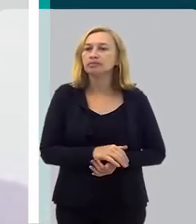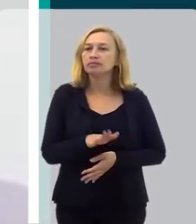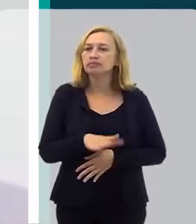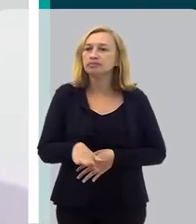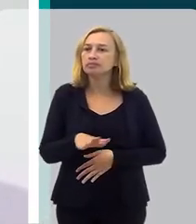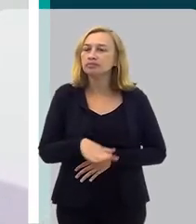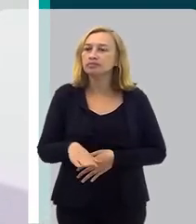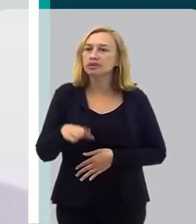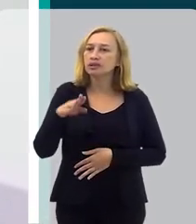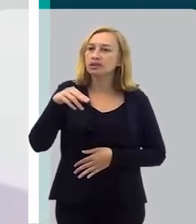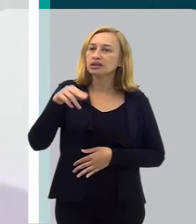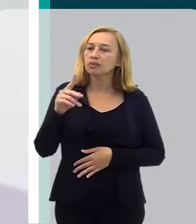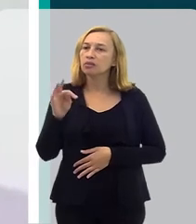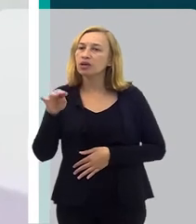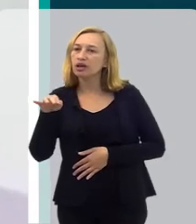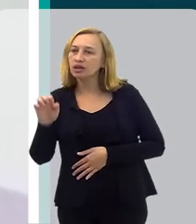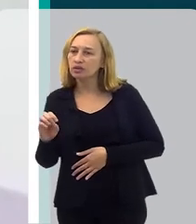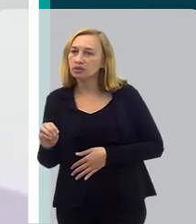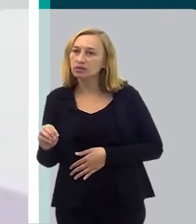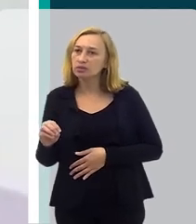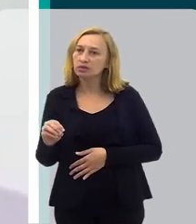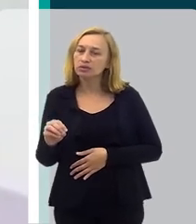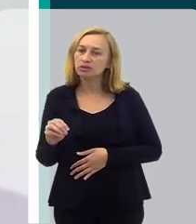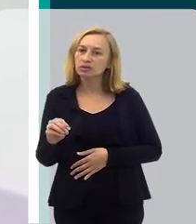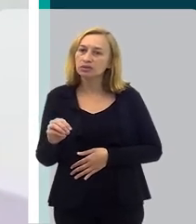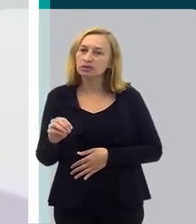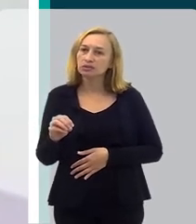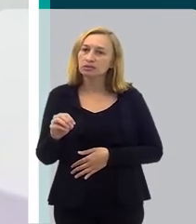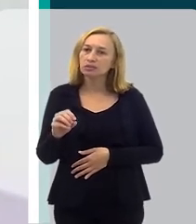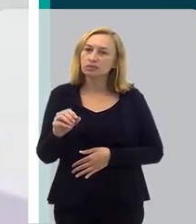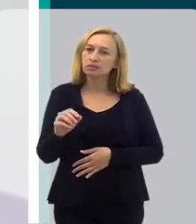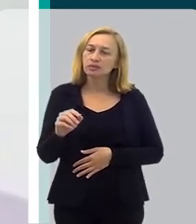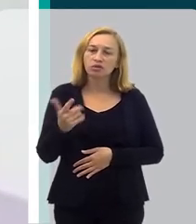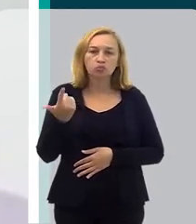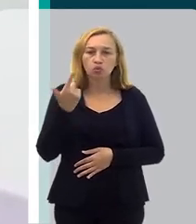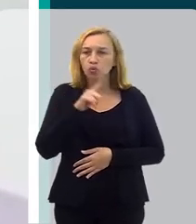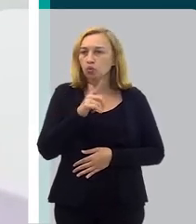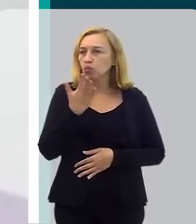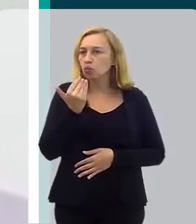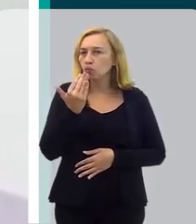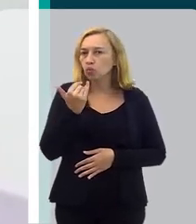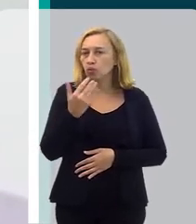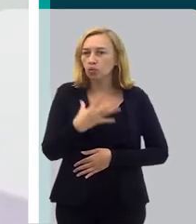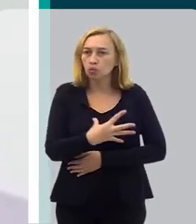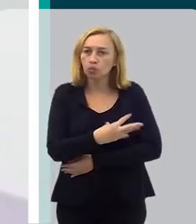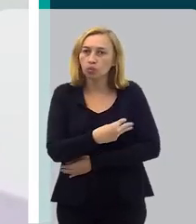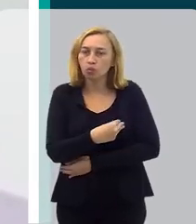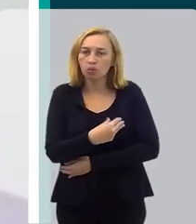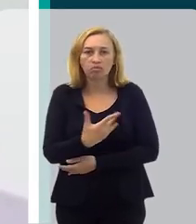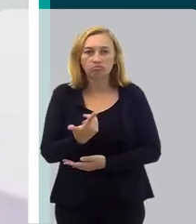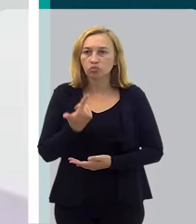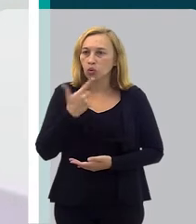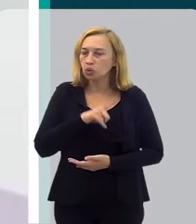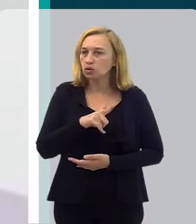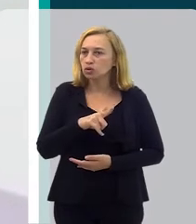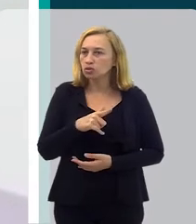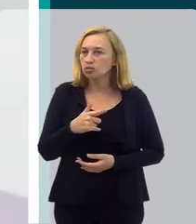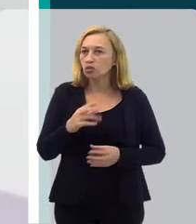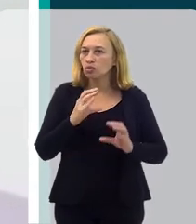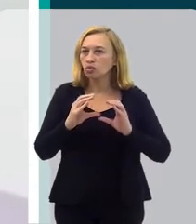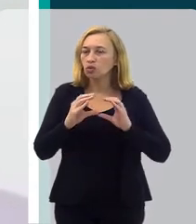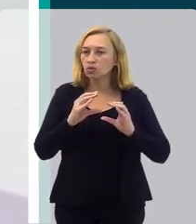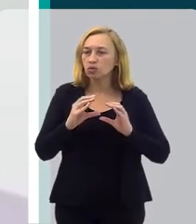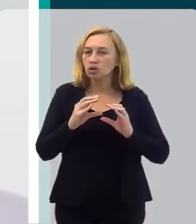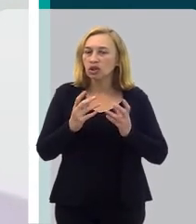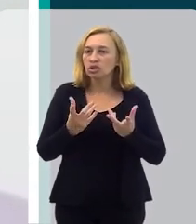a criança que tem lábio leporino, às vezes afenda a palatina, ela não consegue nem se alimentar, ela não consegue mamar direito, porque existe uma